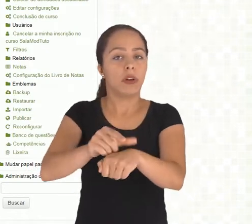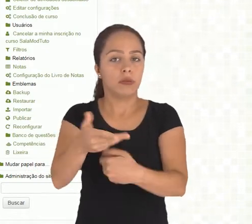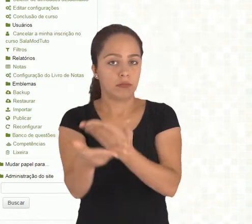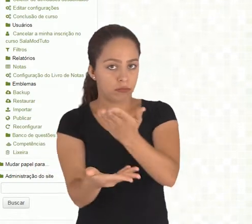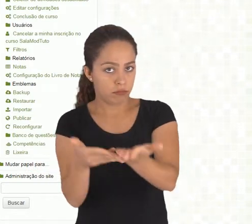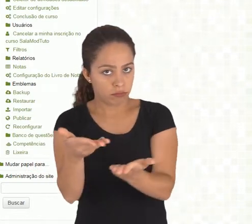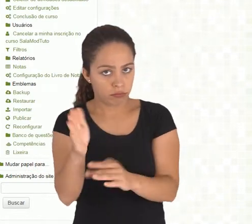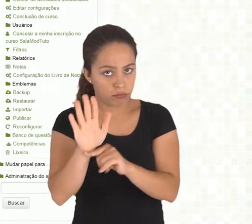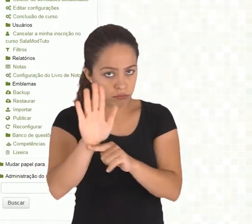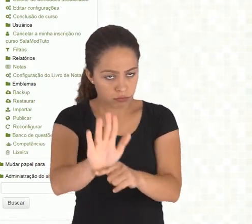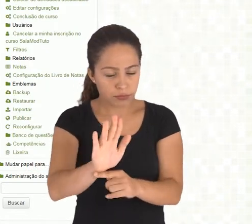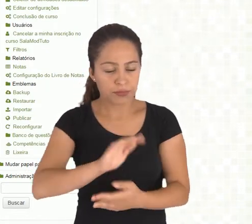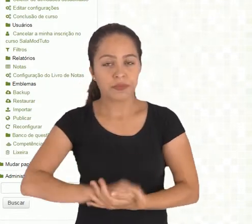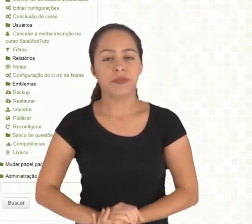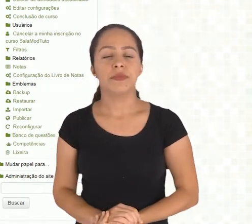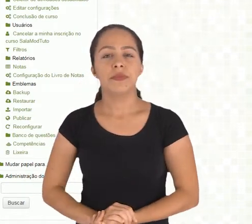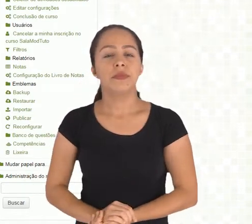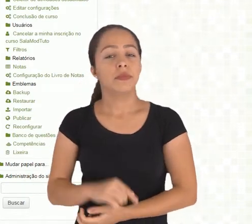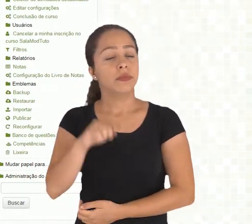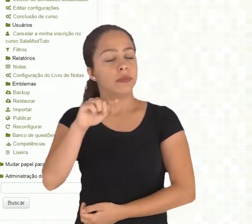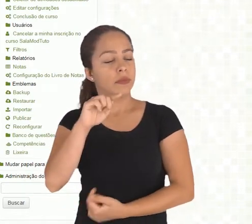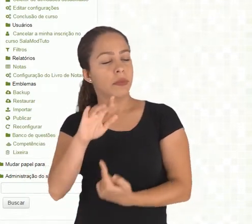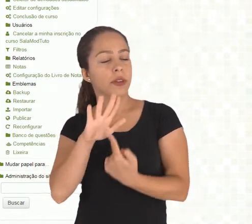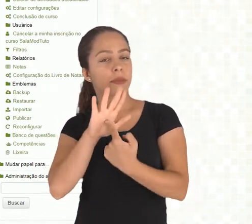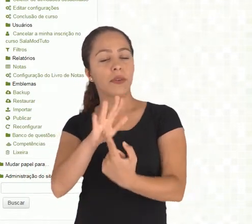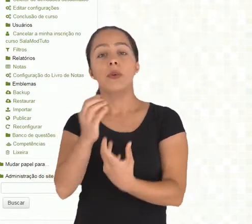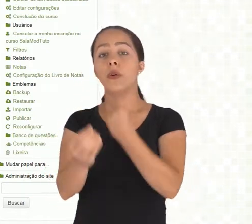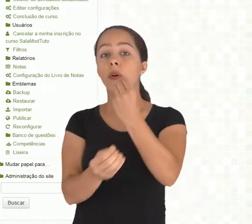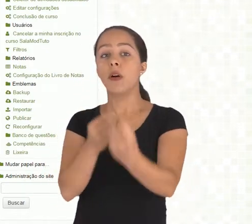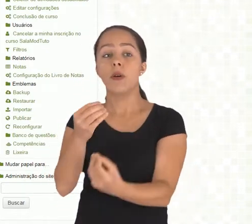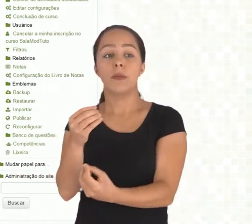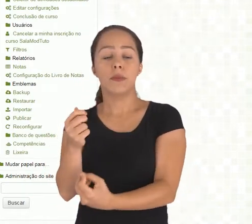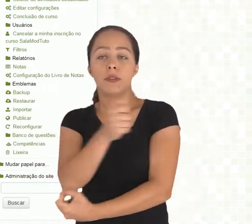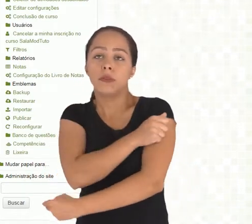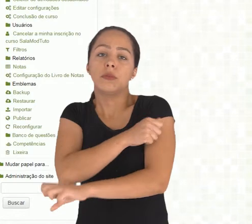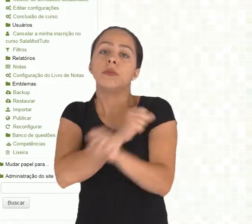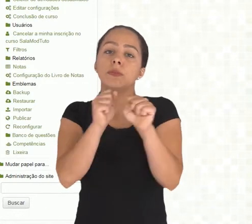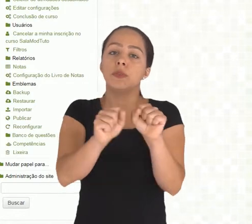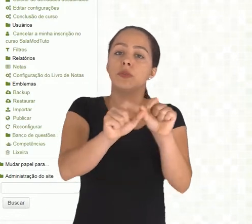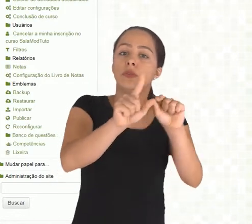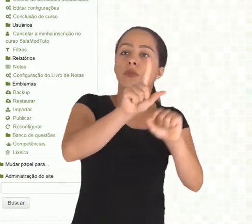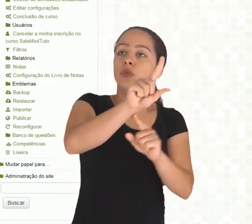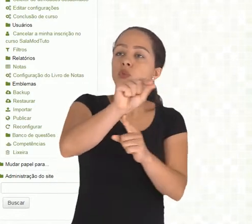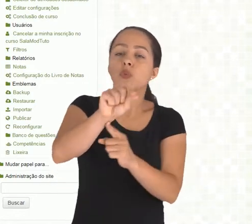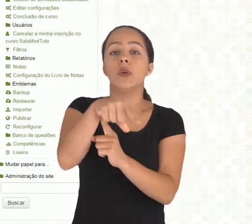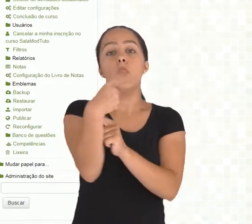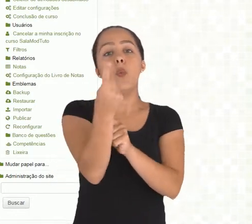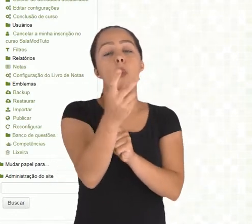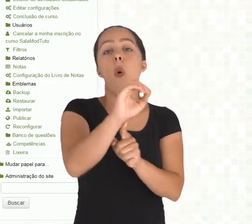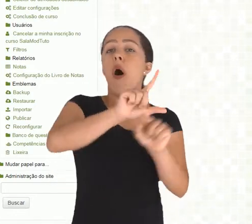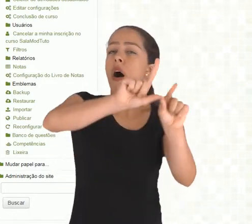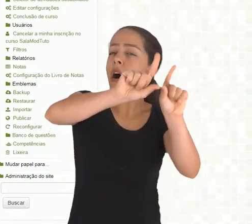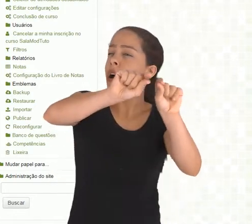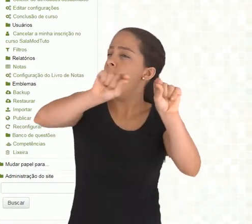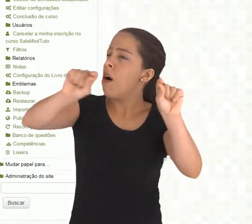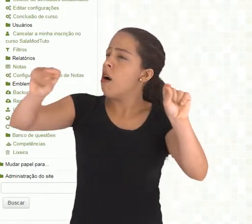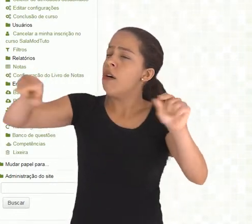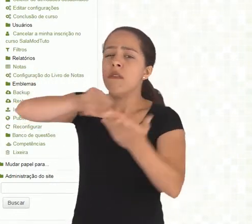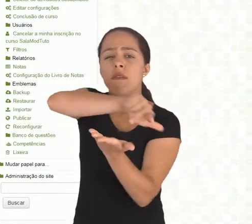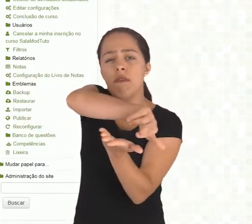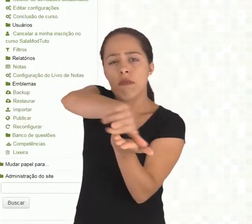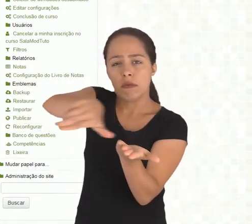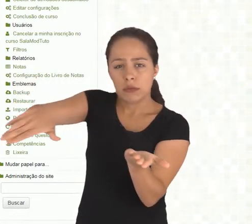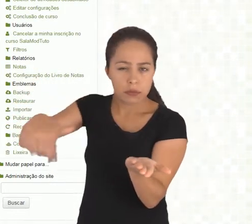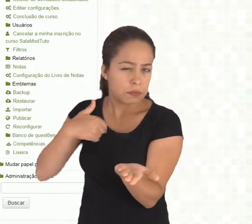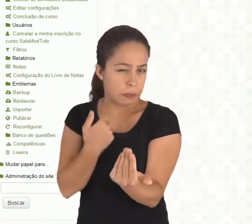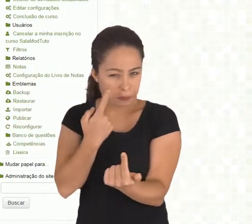faz com que os alunos possam ter uma ou mais opções de escolha e você pode inclusive limitar a quantidade de pessoas em uma determinada